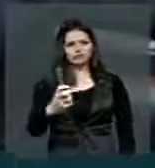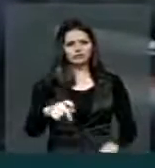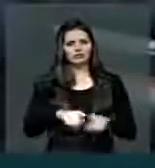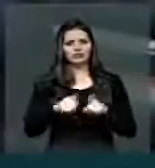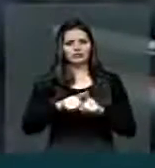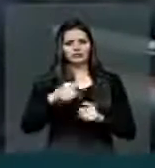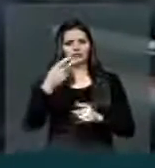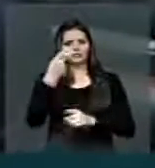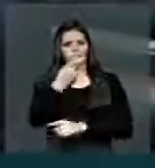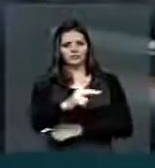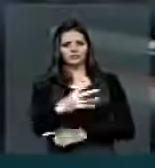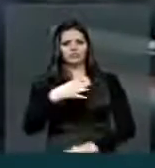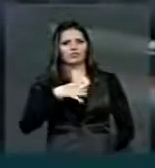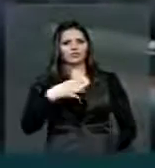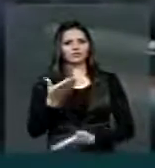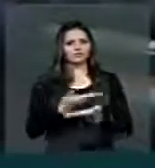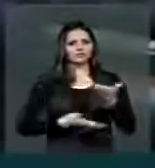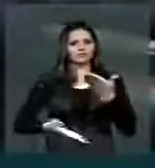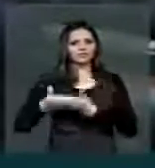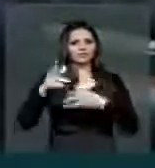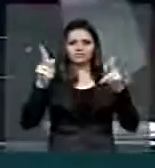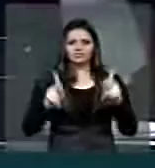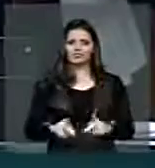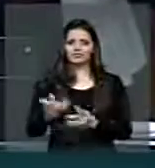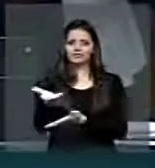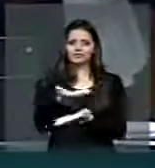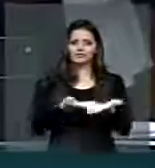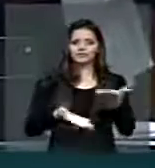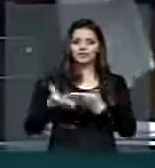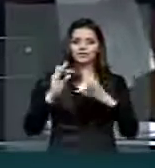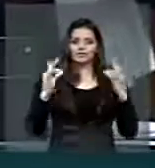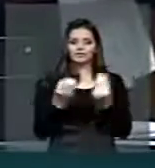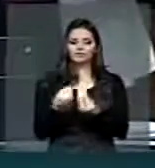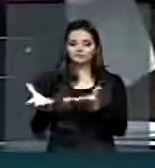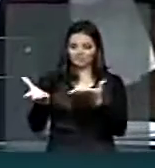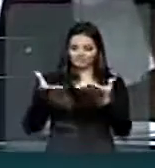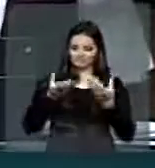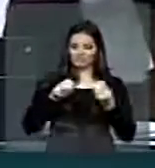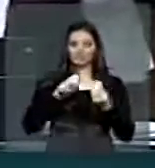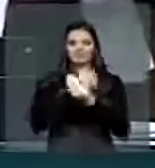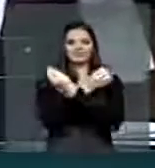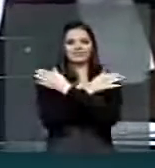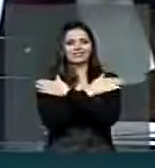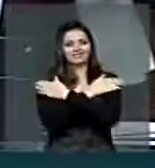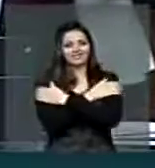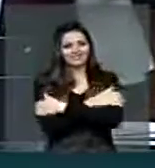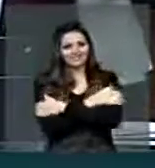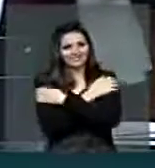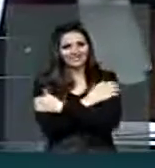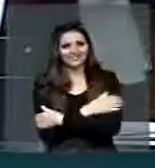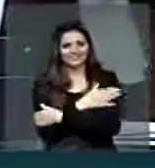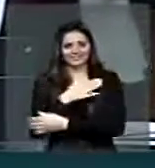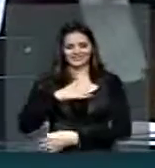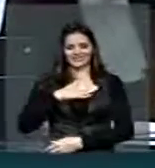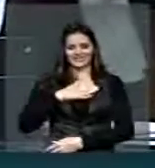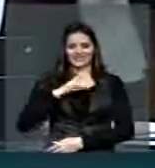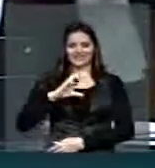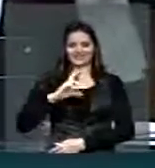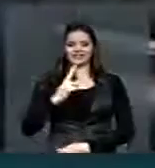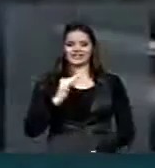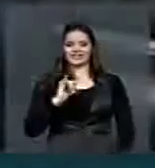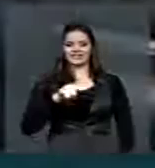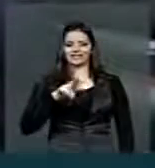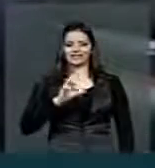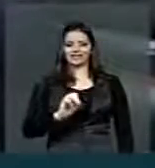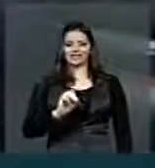pela maneira harmoniosa de tratar todos os colegas. Receba o abraço carinhoso do Chiquinho Scorcio. Agora eu quero um minuto